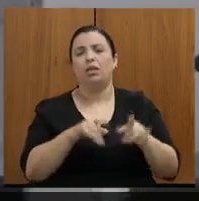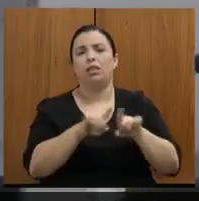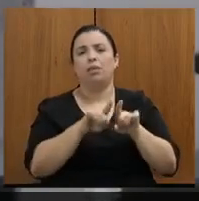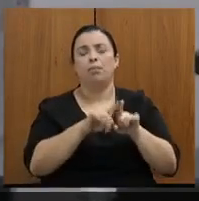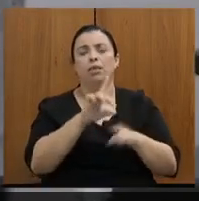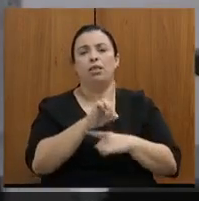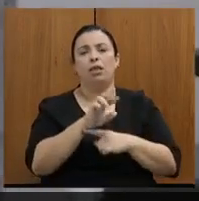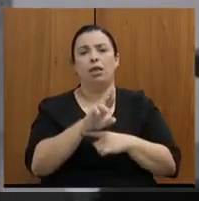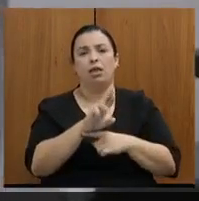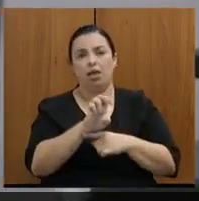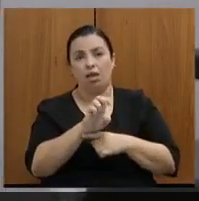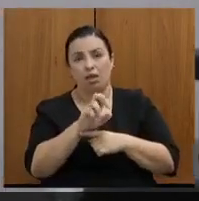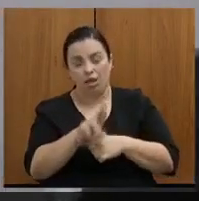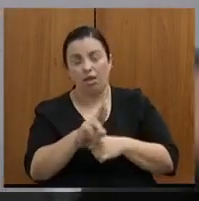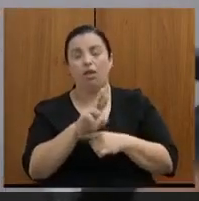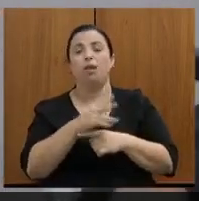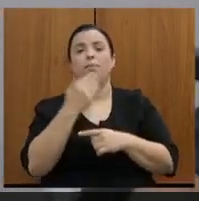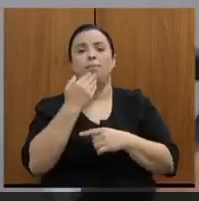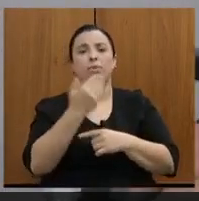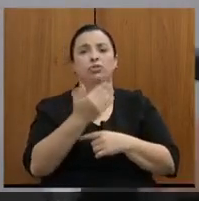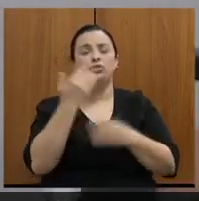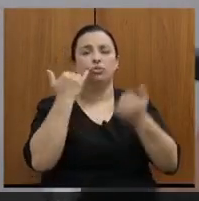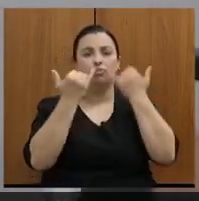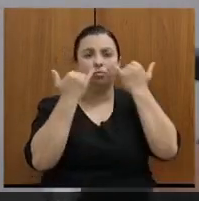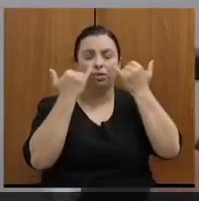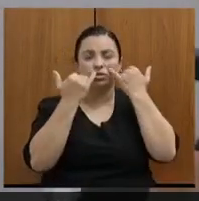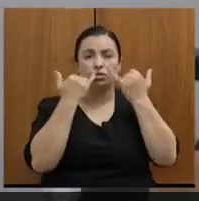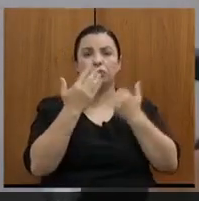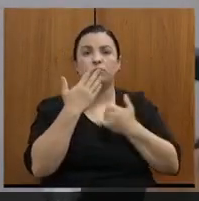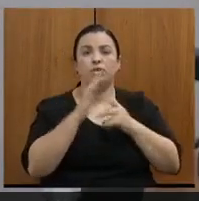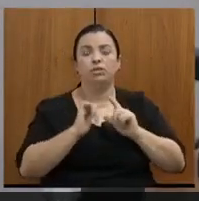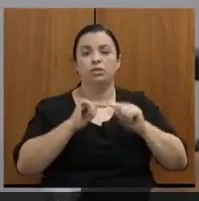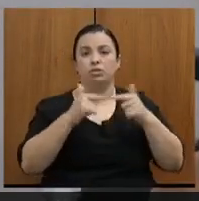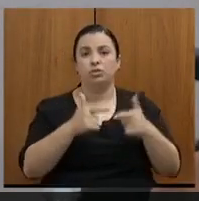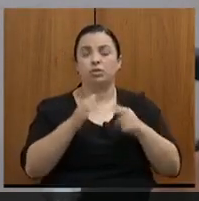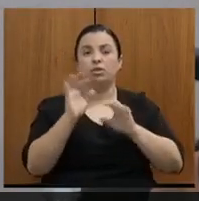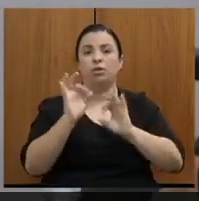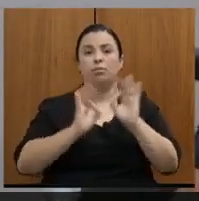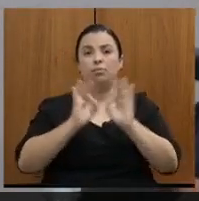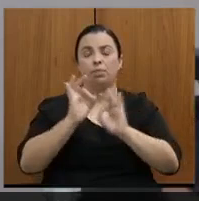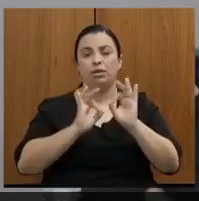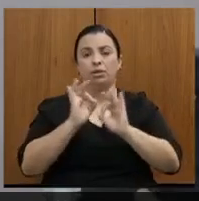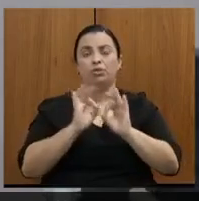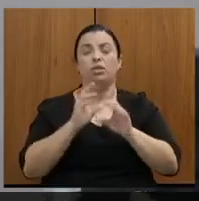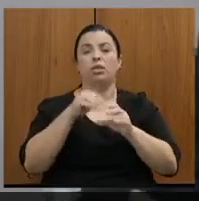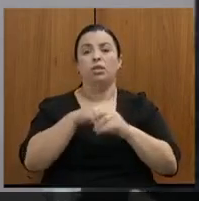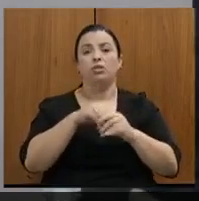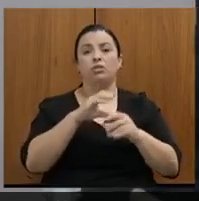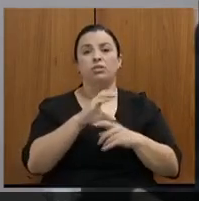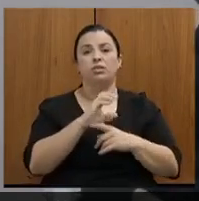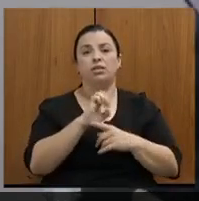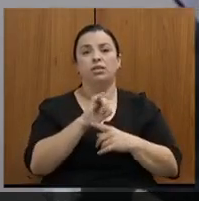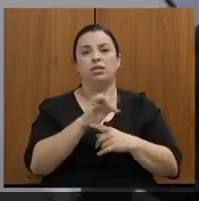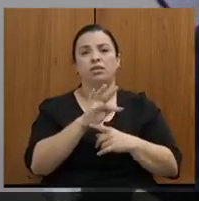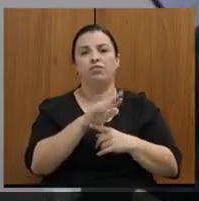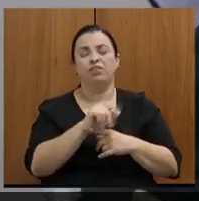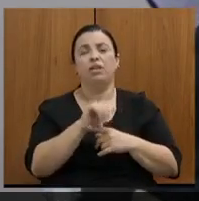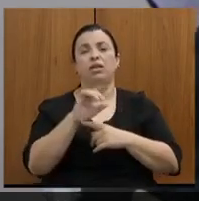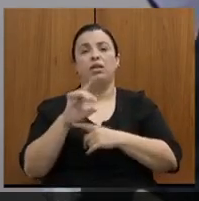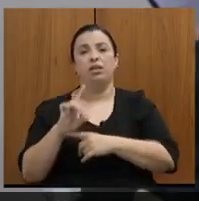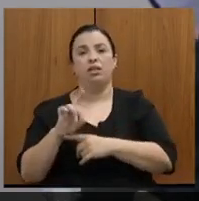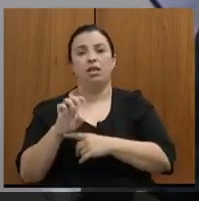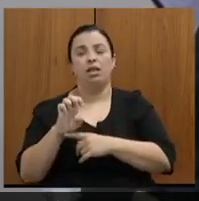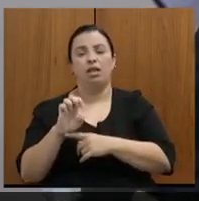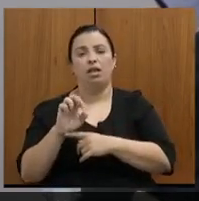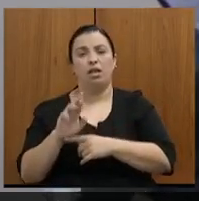Minas Gerais, pedir informações acerca das medidas que já foram tomadas, estão sendo planejadas pelo CIN e pelo DR, para colocar em prática e fiscalizar a Lei